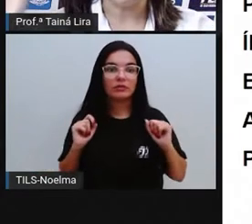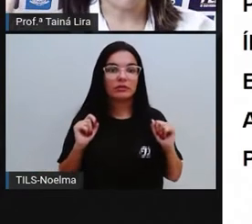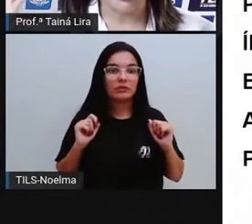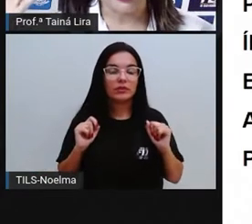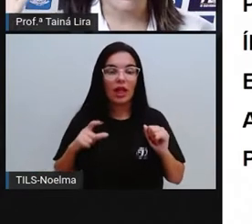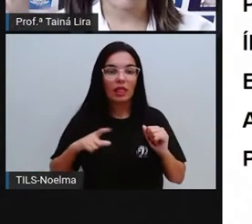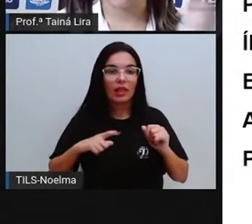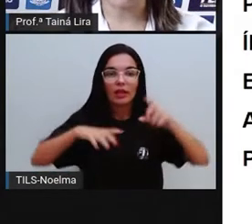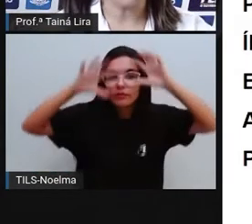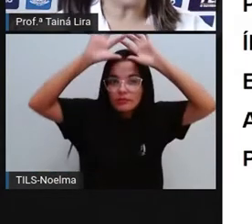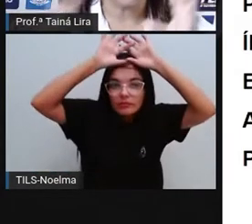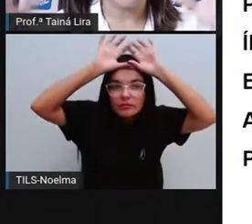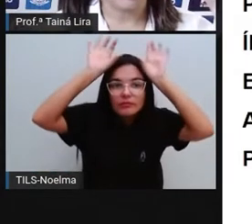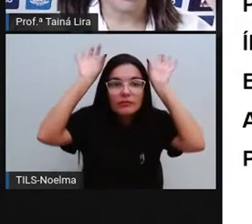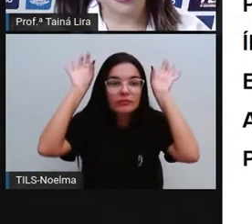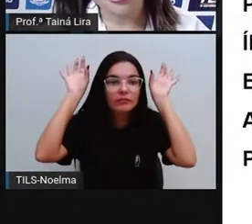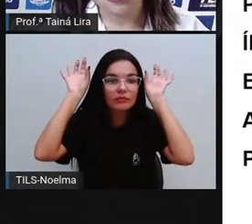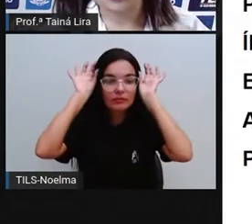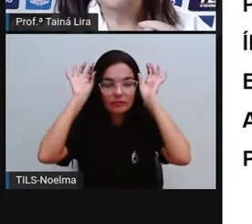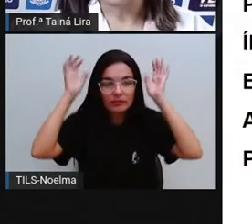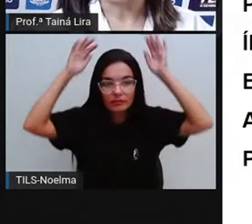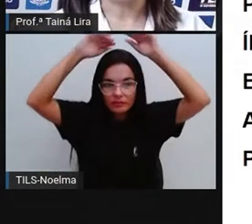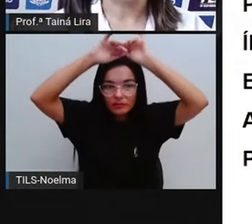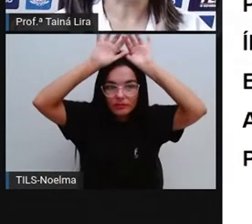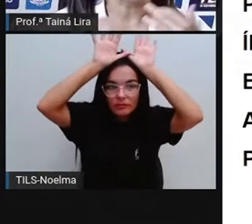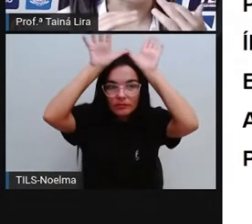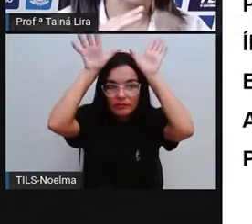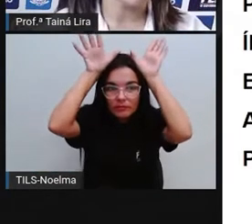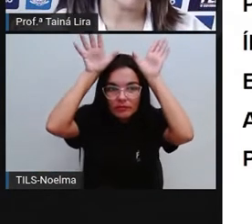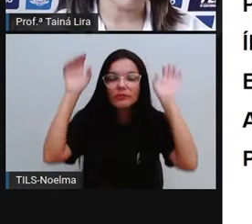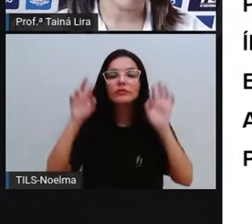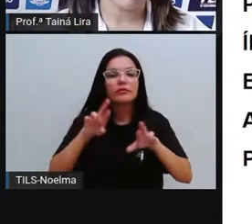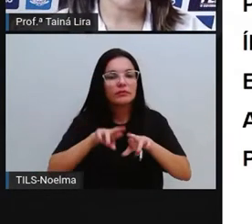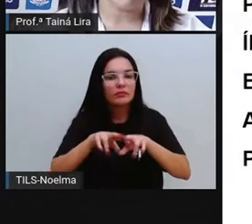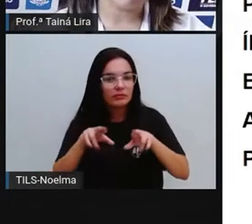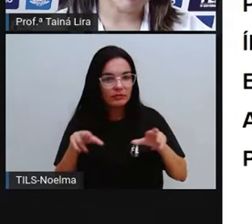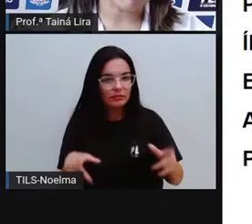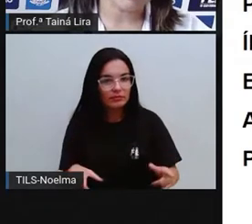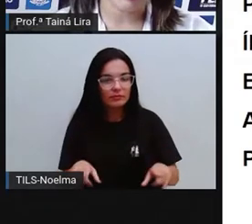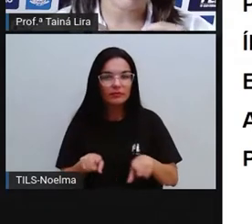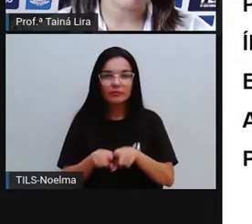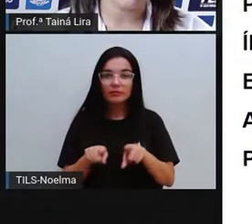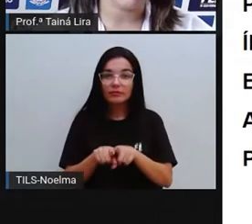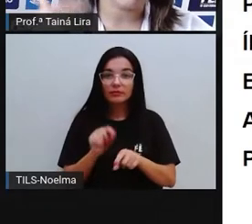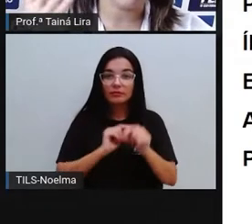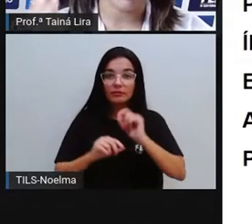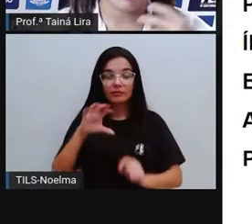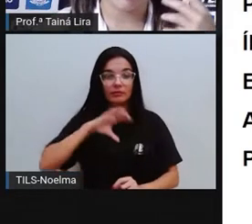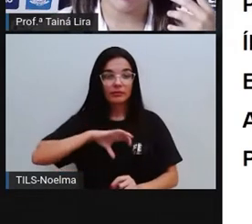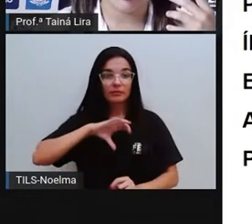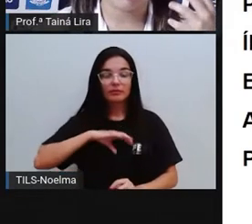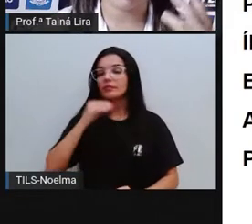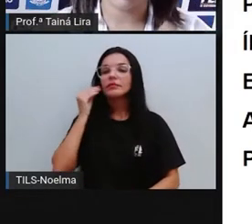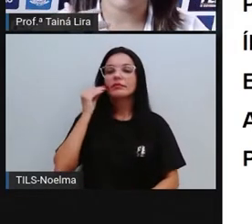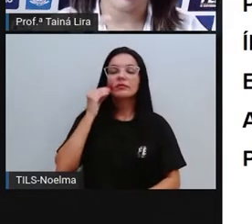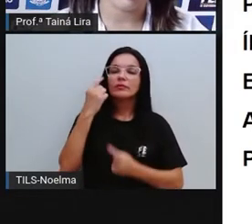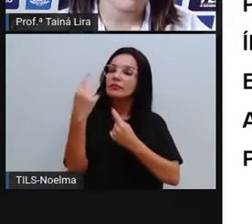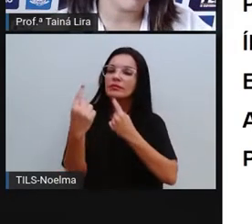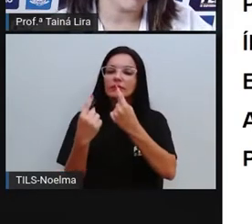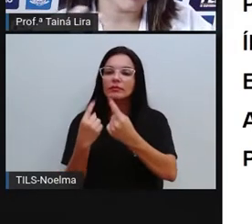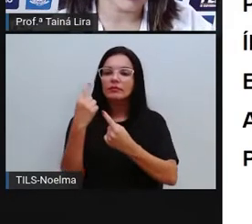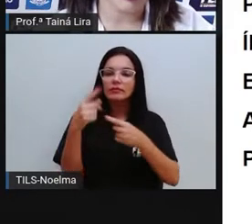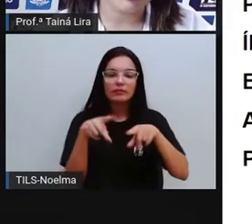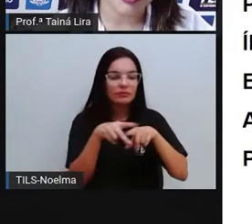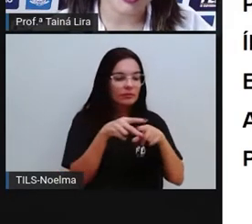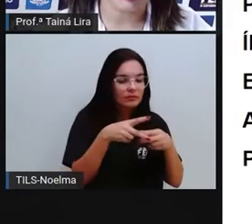os enfeites, tudo era diferente. Os portugueses também começaram a mostrar aos indígenas alguns objetos